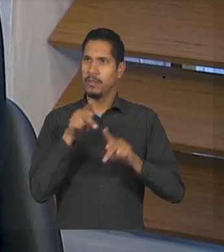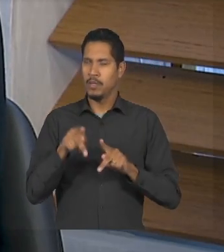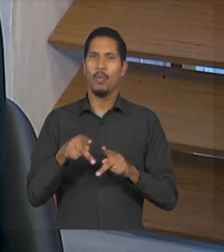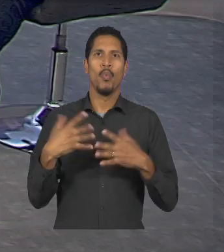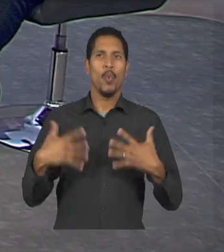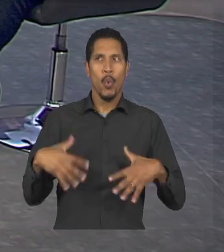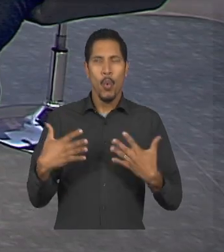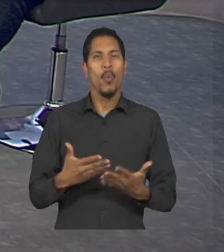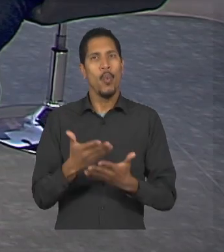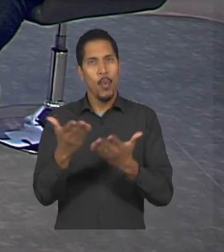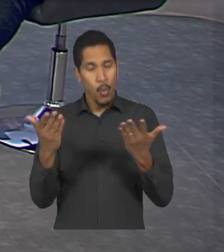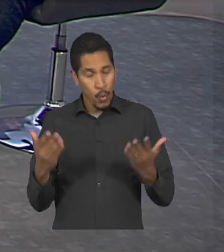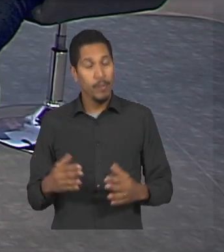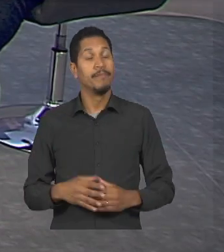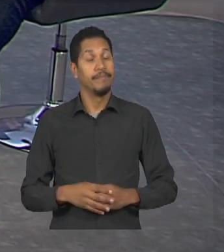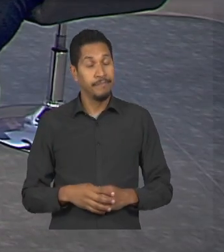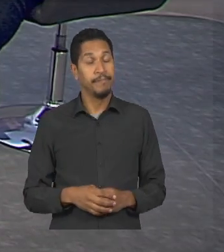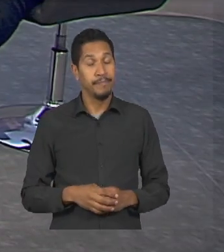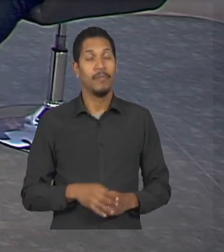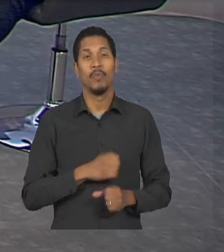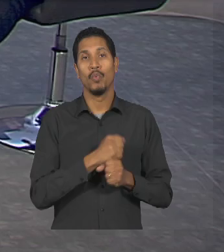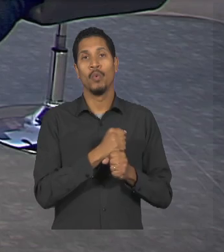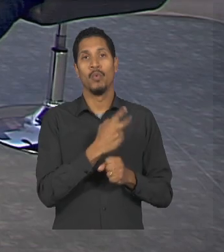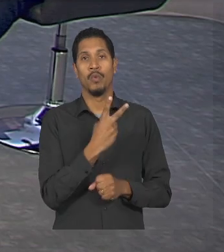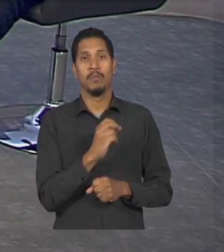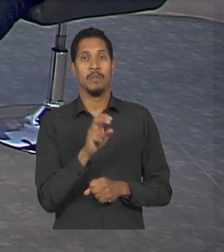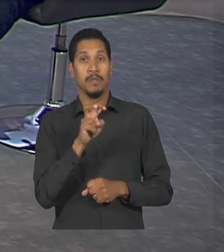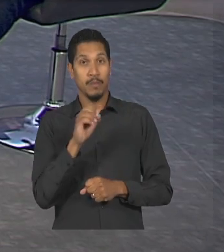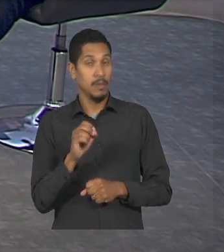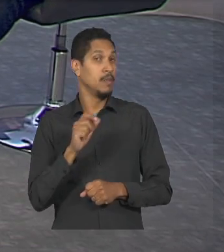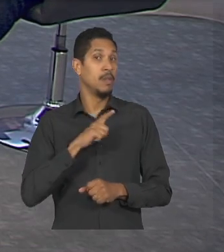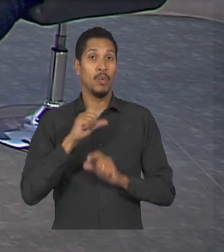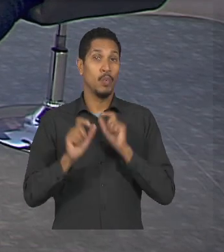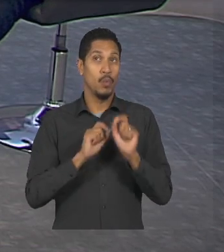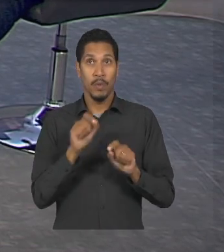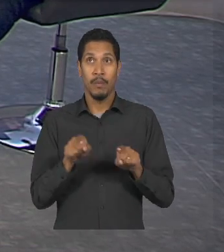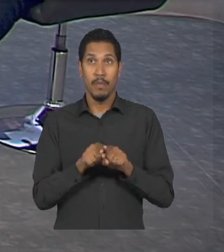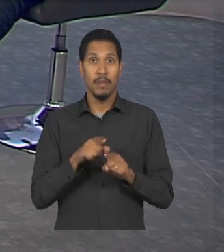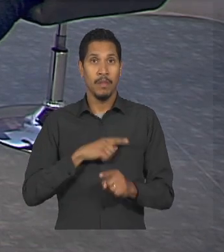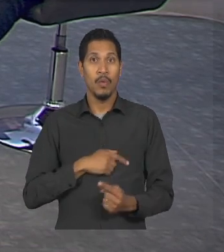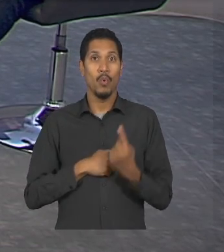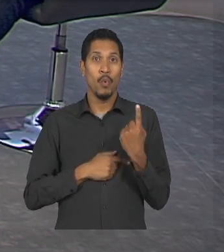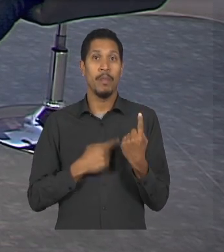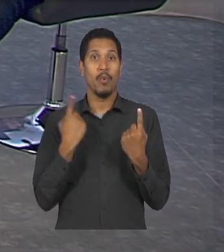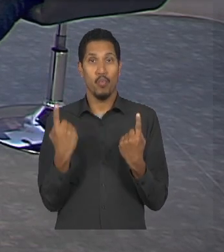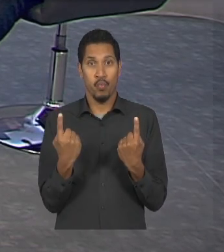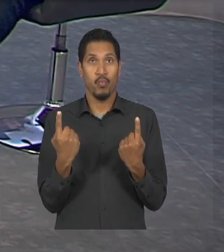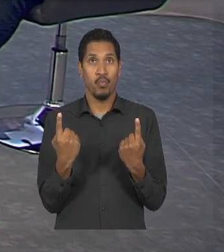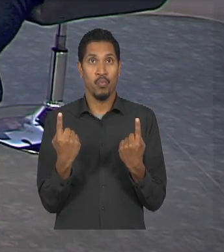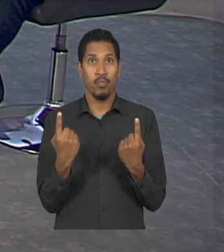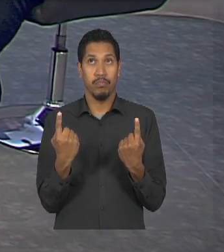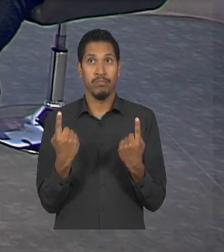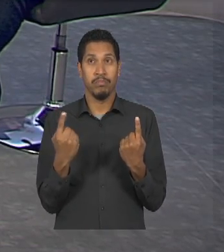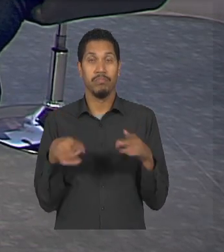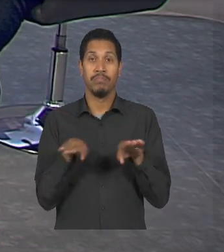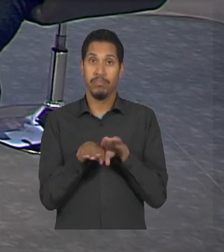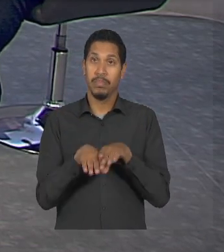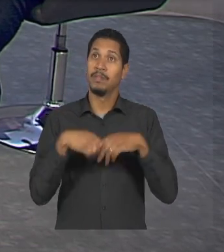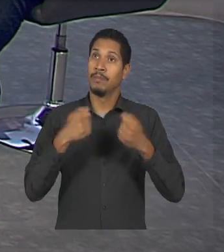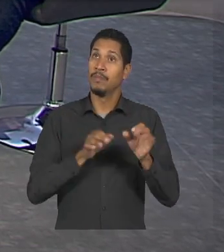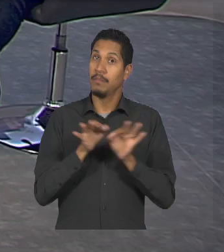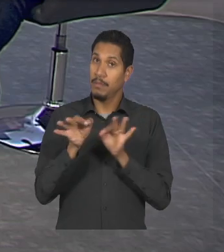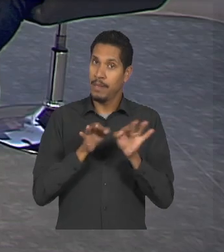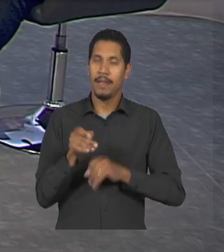grande grande muito grande em 2050 a previsão que sejamos um pra um e precisamos nos